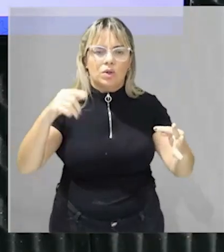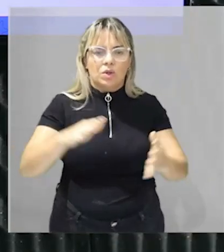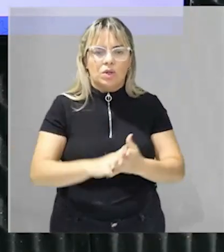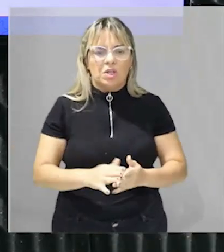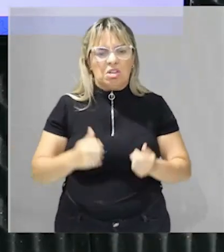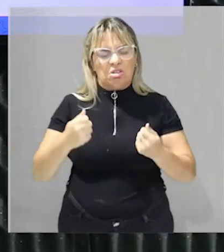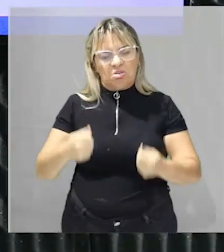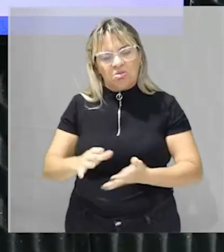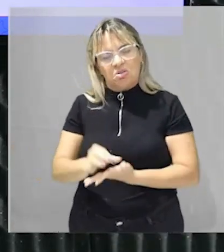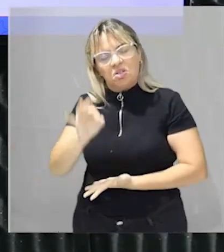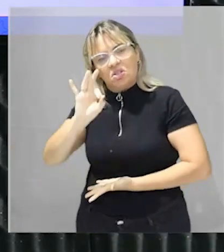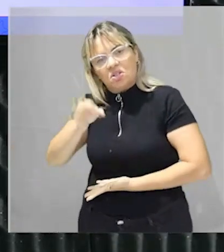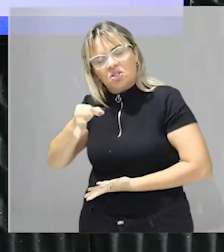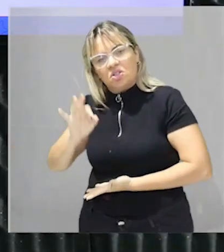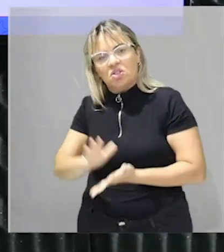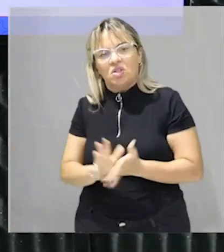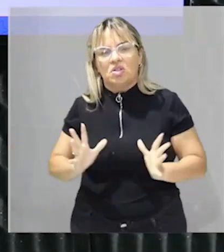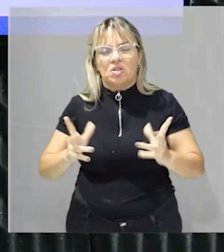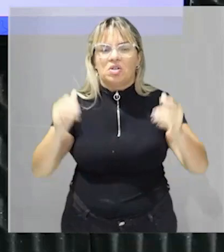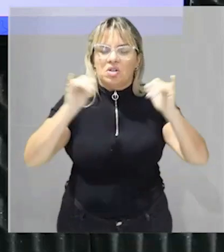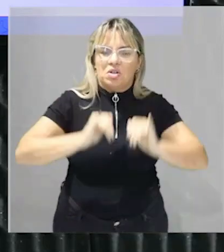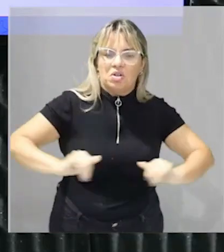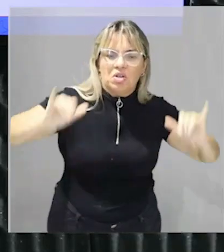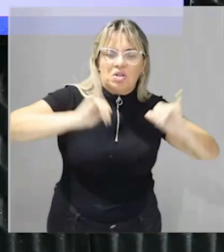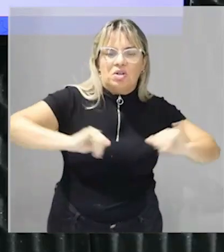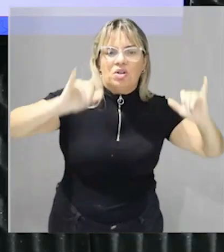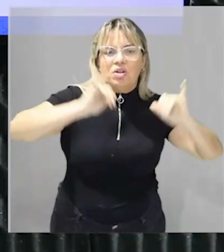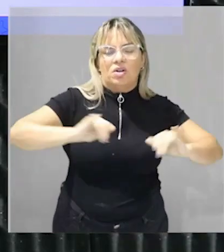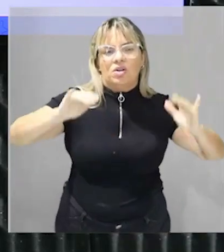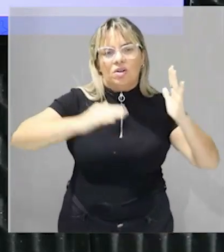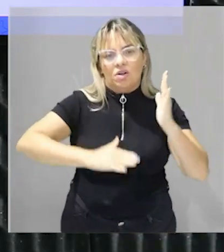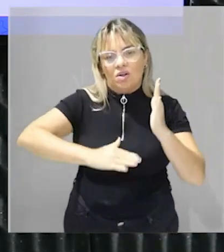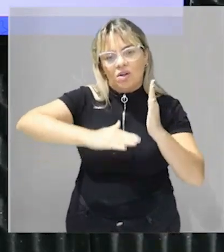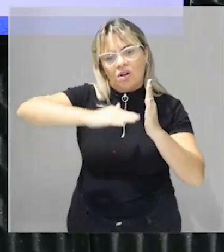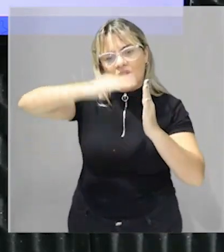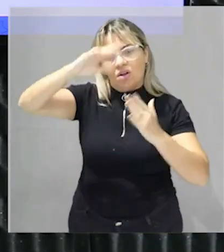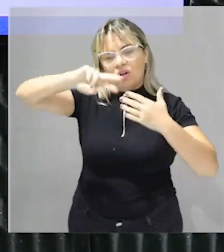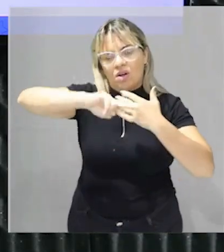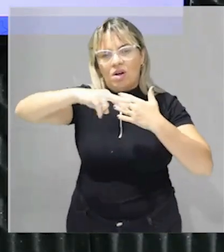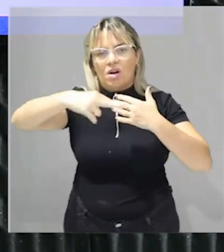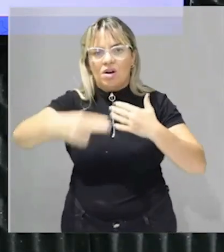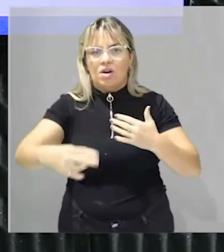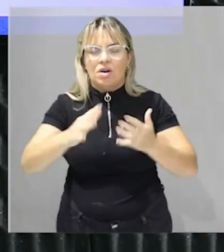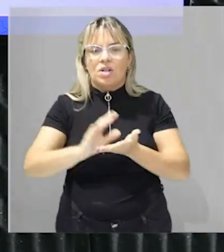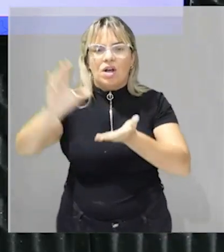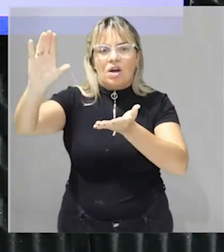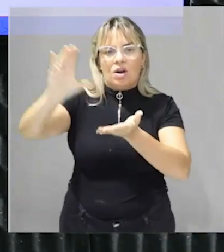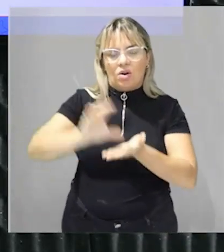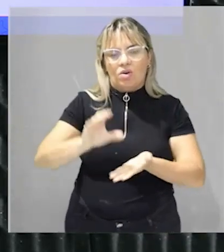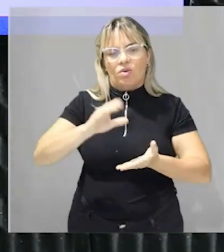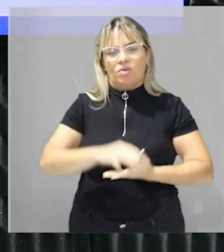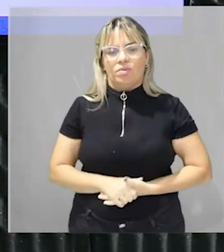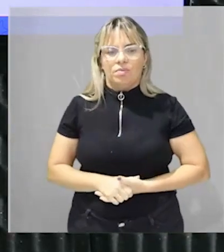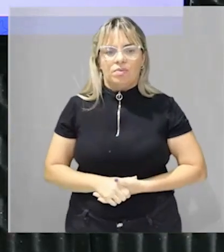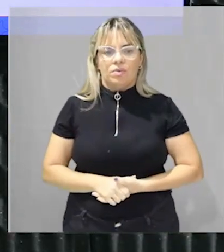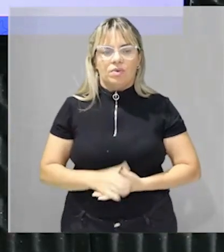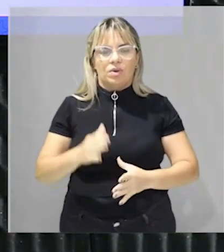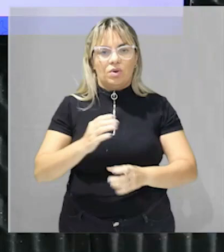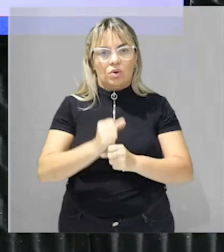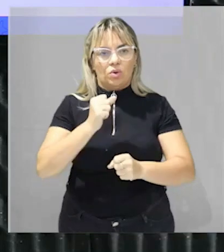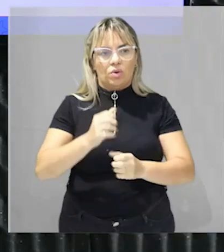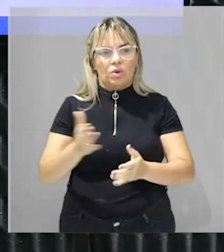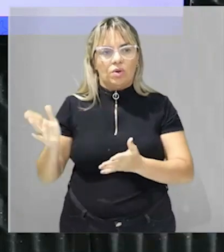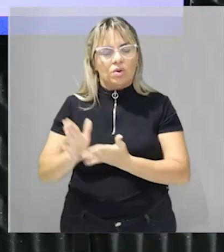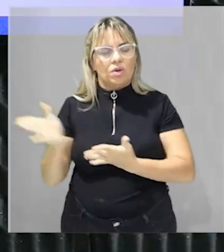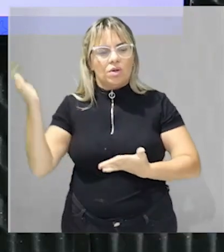possíveis para consequentemente aumentar claro a produtividade belezinha? então vamos lá vamos